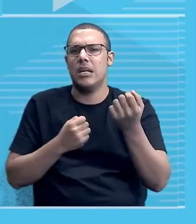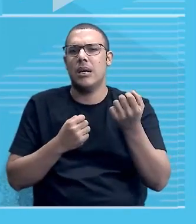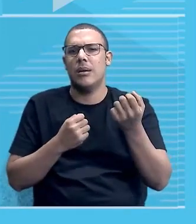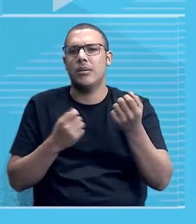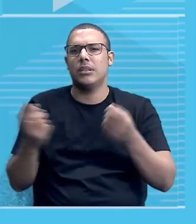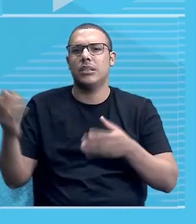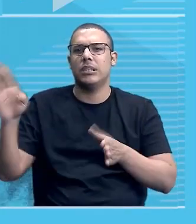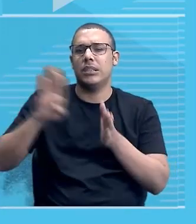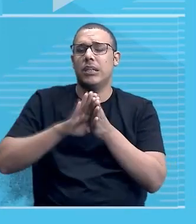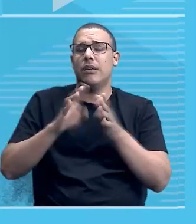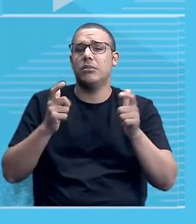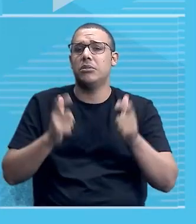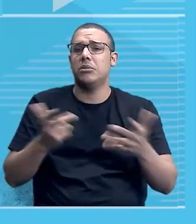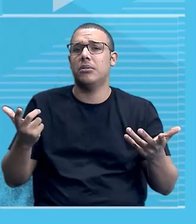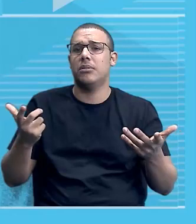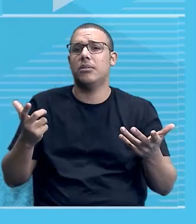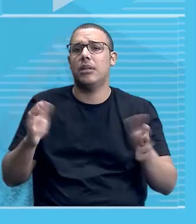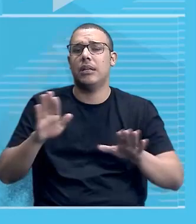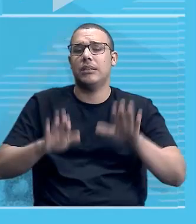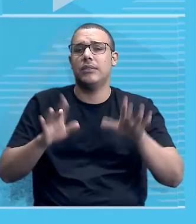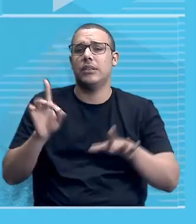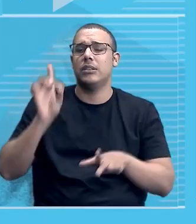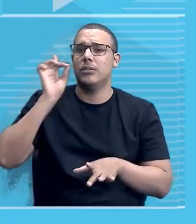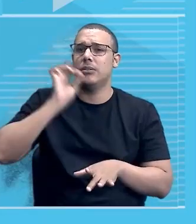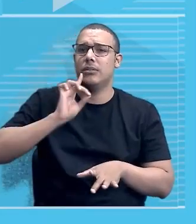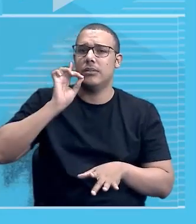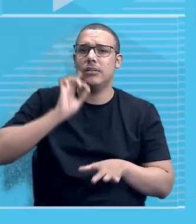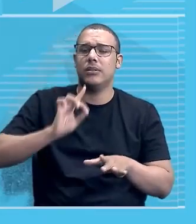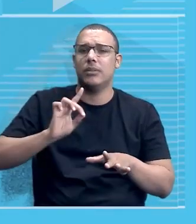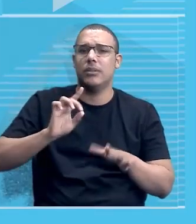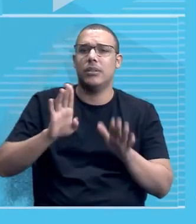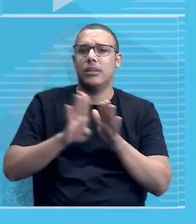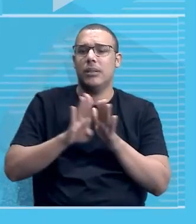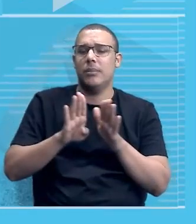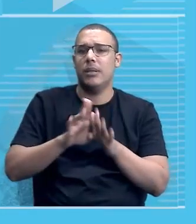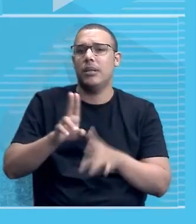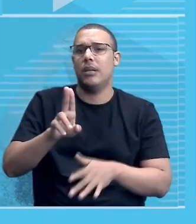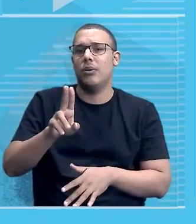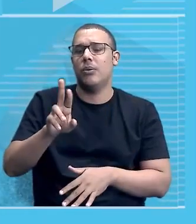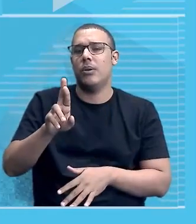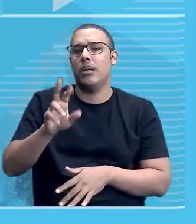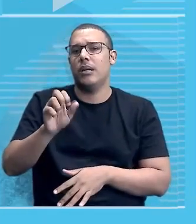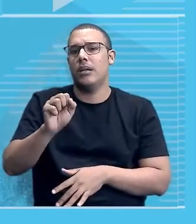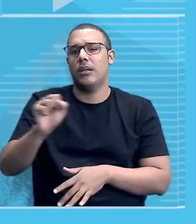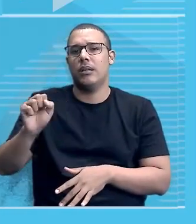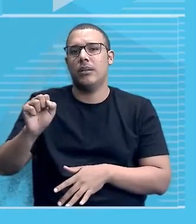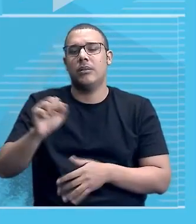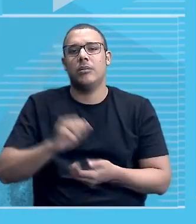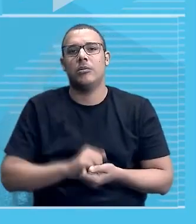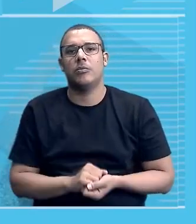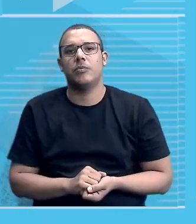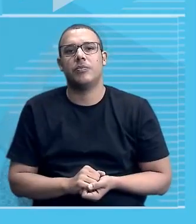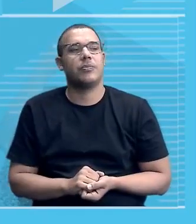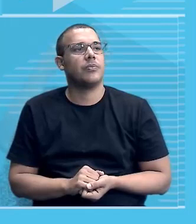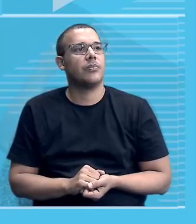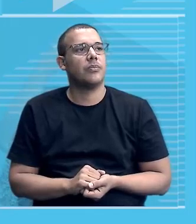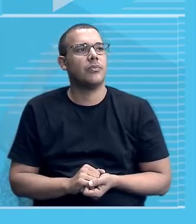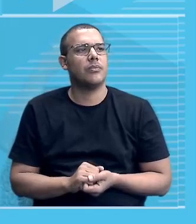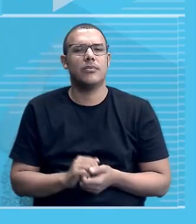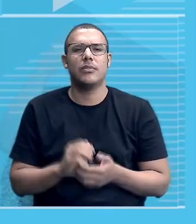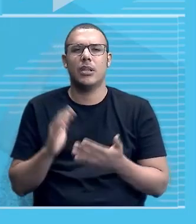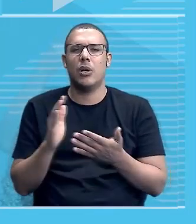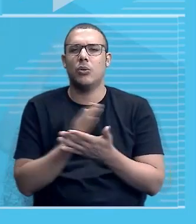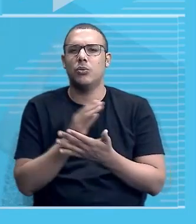dos Estados Unidos, ou então da União Soviética. E alguns são até